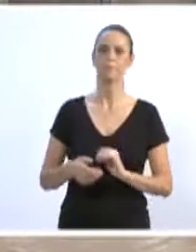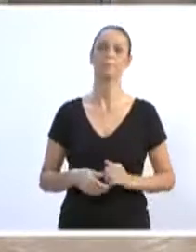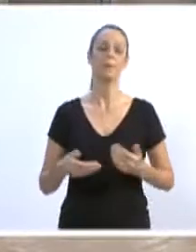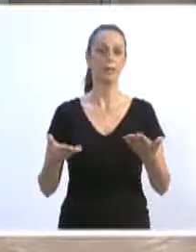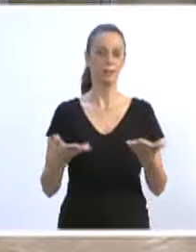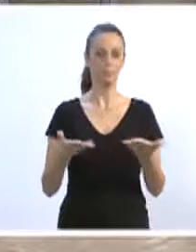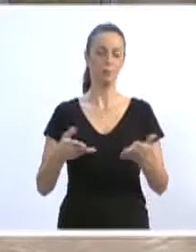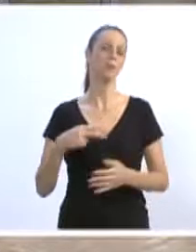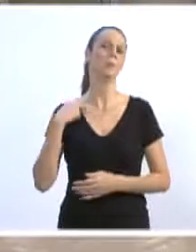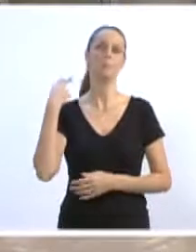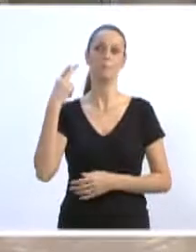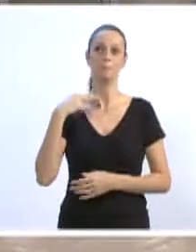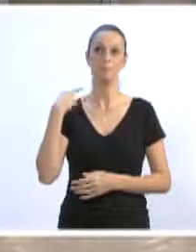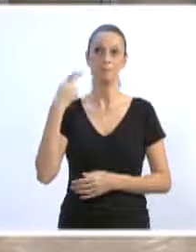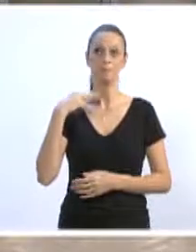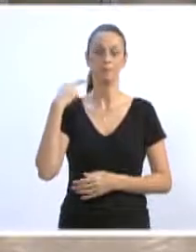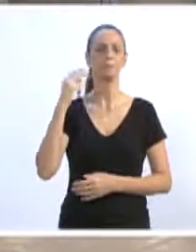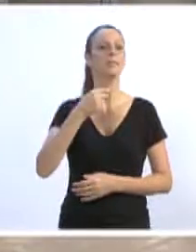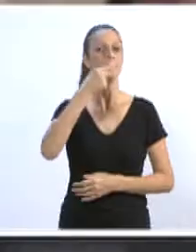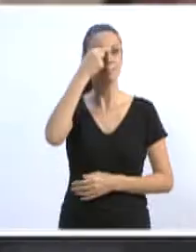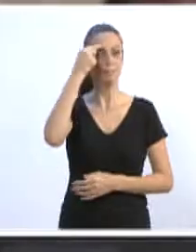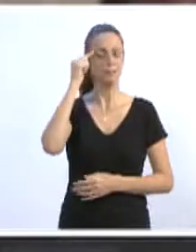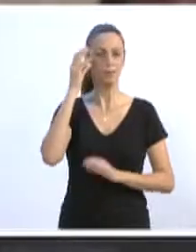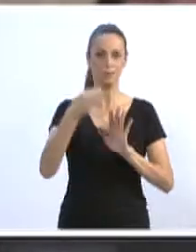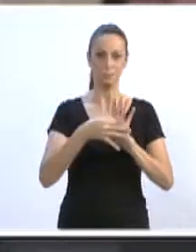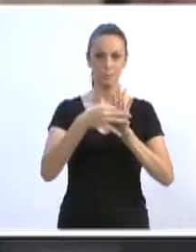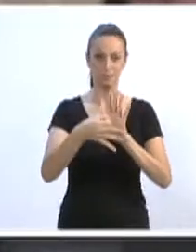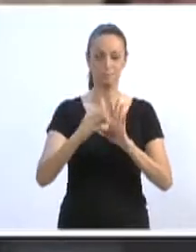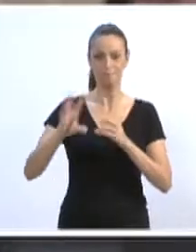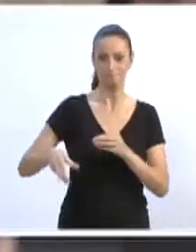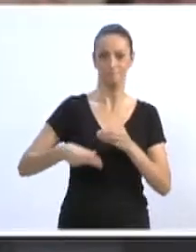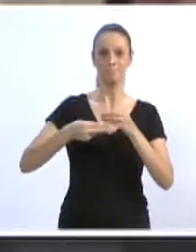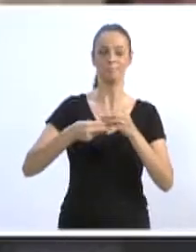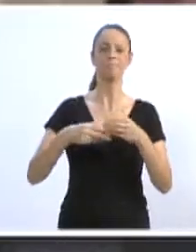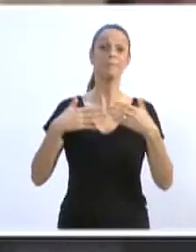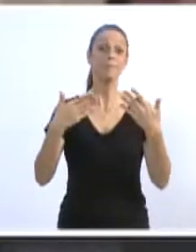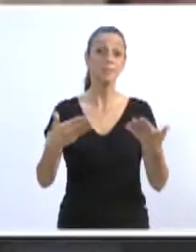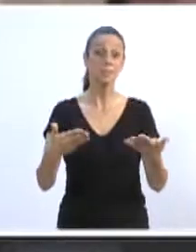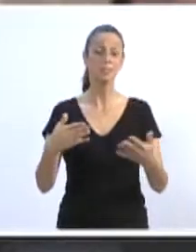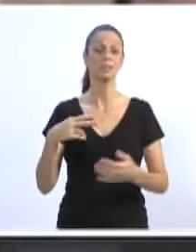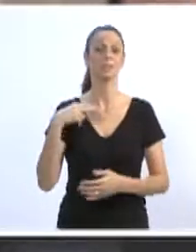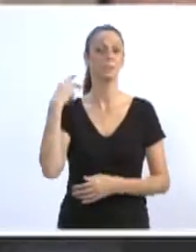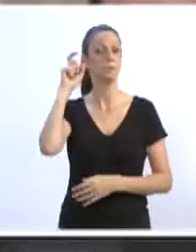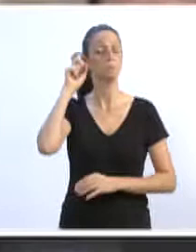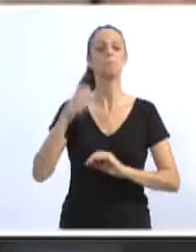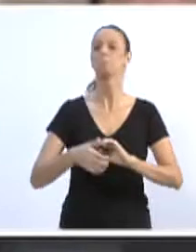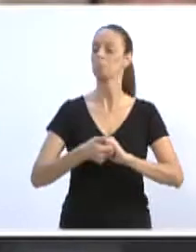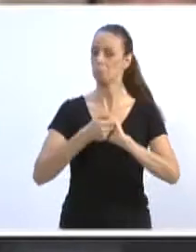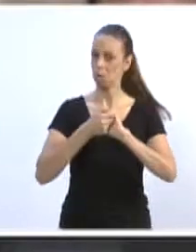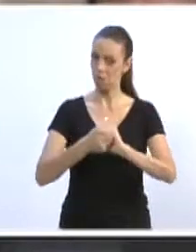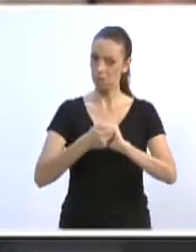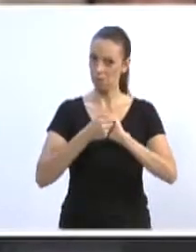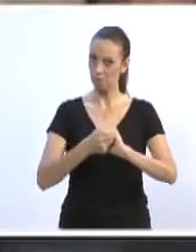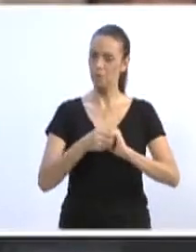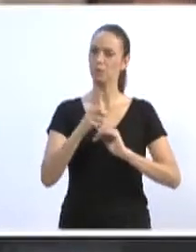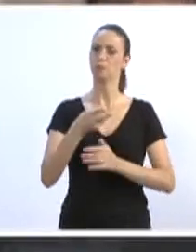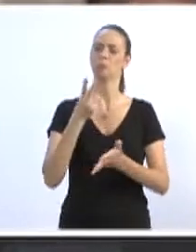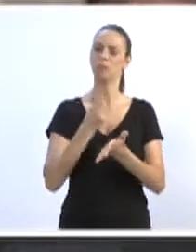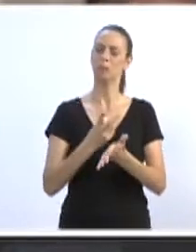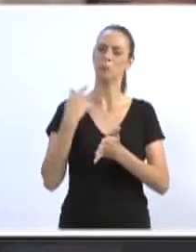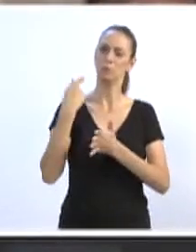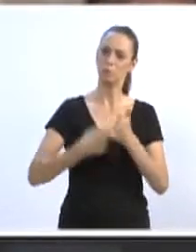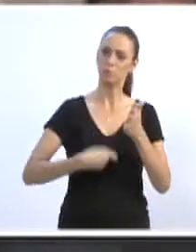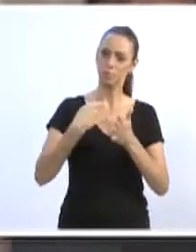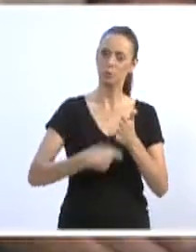autorização do orador, em aparte, vereador Ito. Vereador Iansmantal, eu parabenizo a sua luta constante, eu também